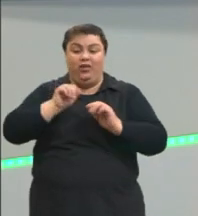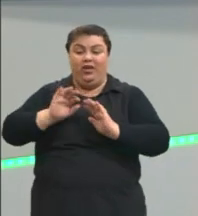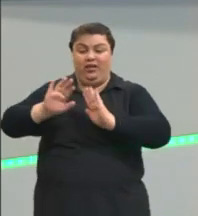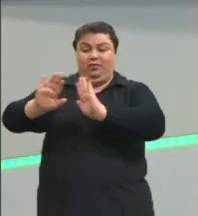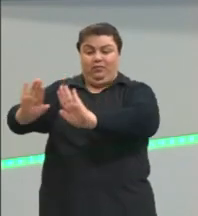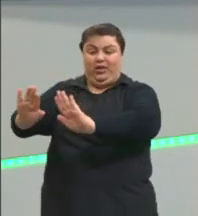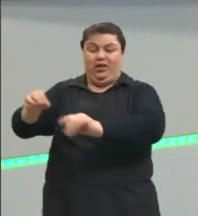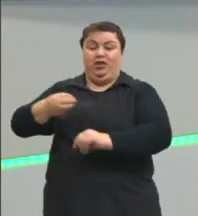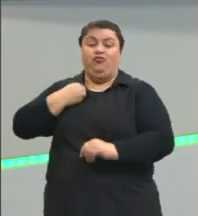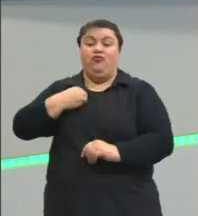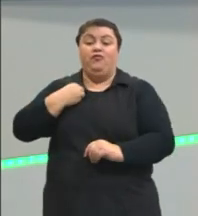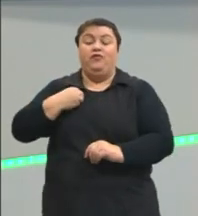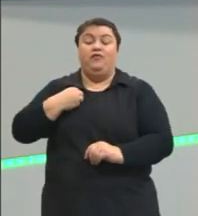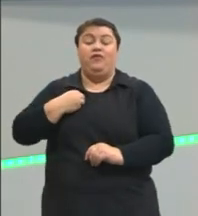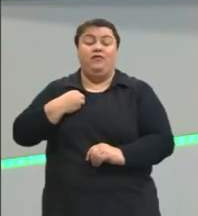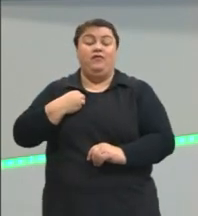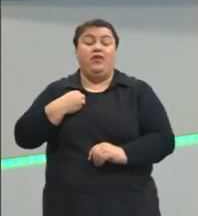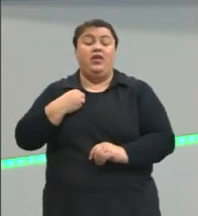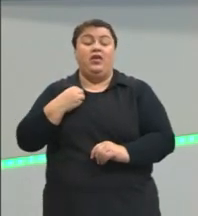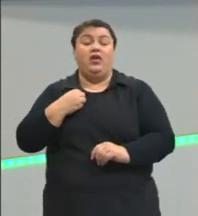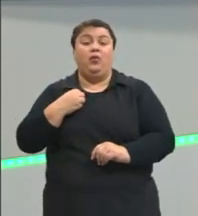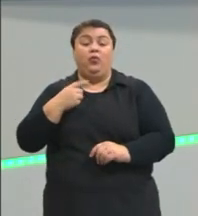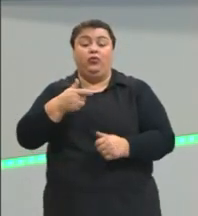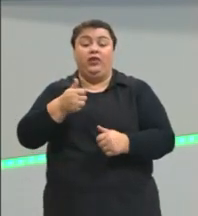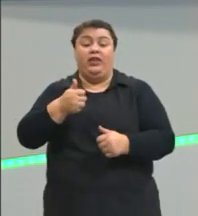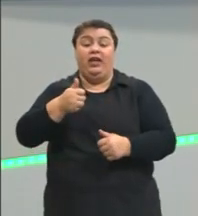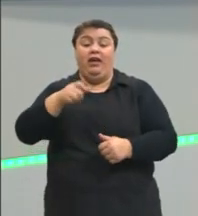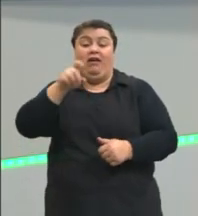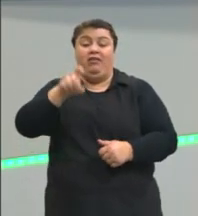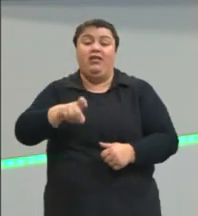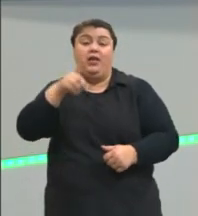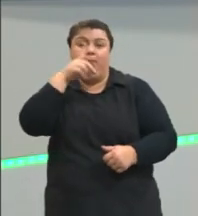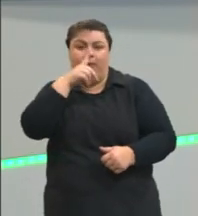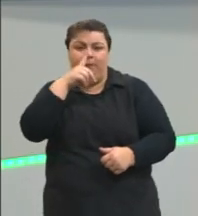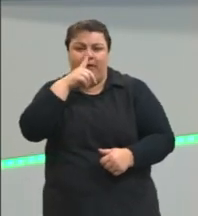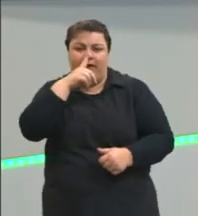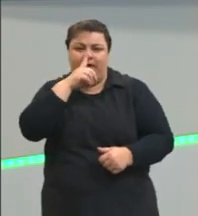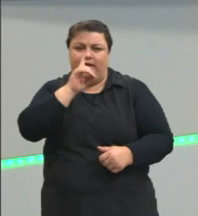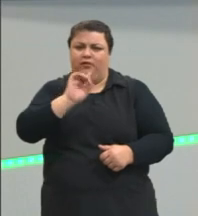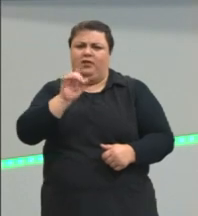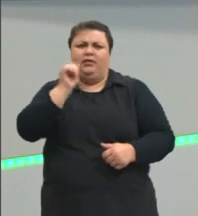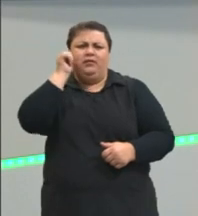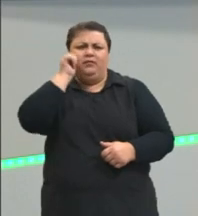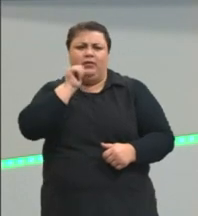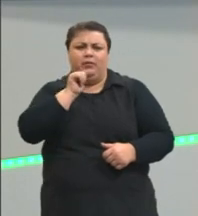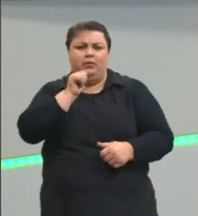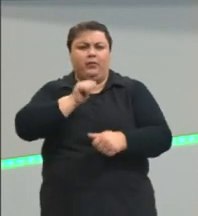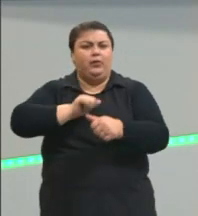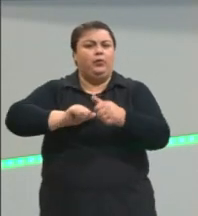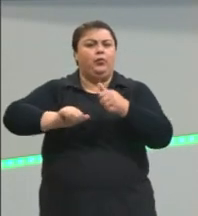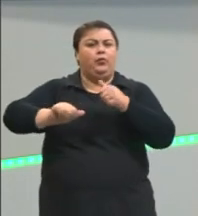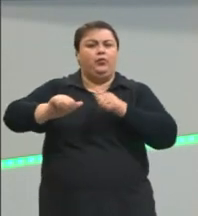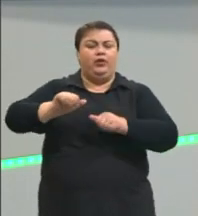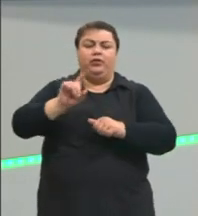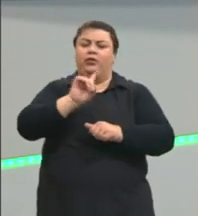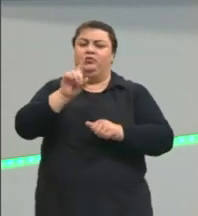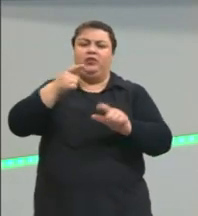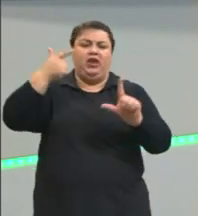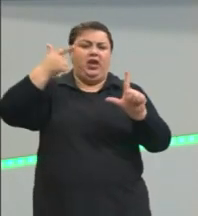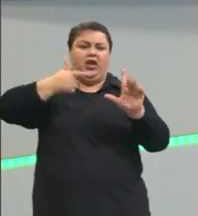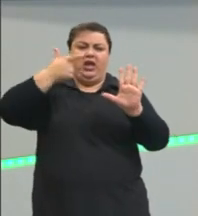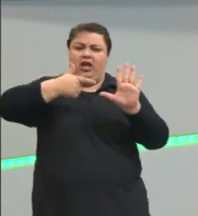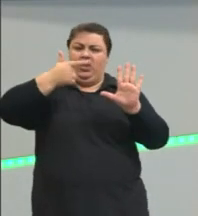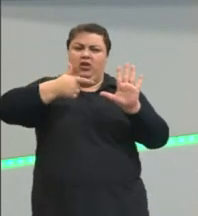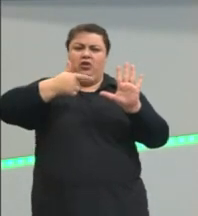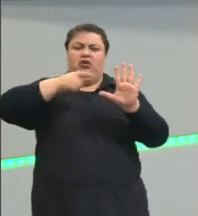não está falando nada sobre autonomia feminina muito pelo contrário não está ironizando condições